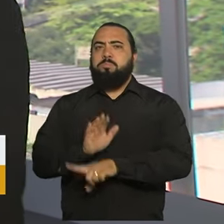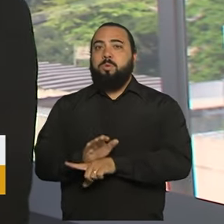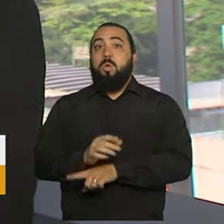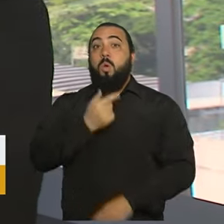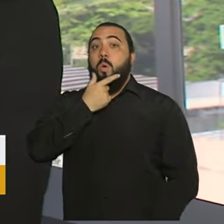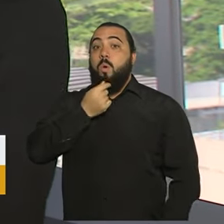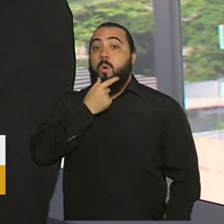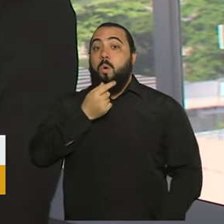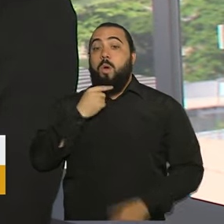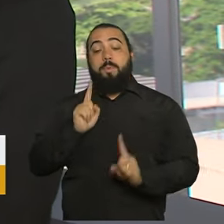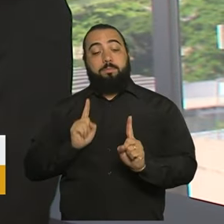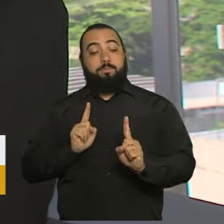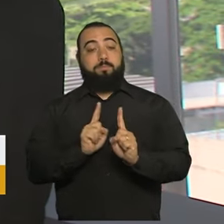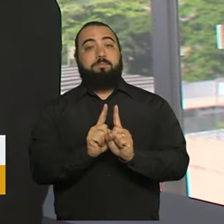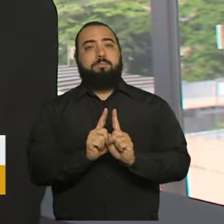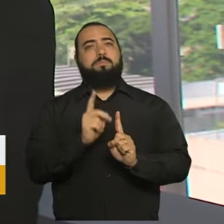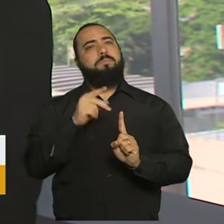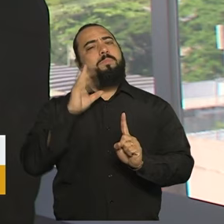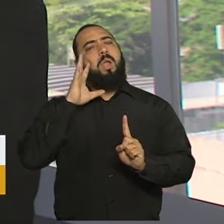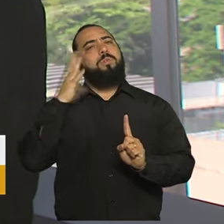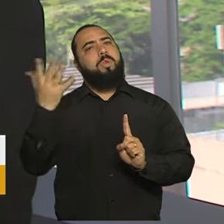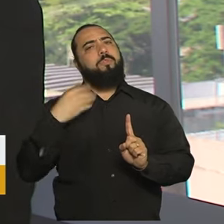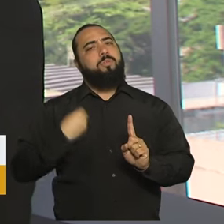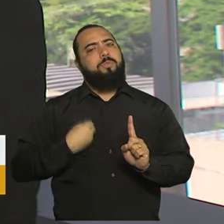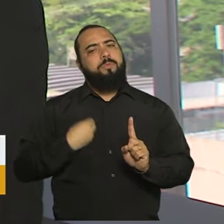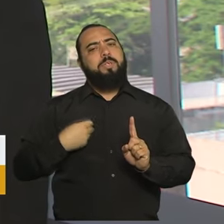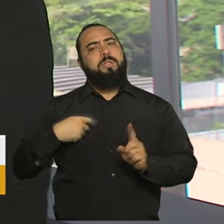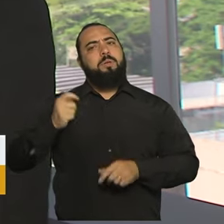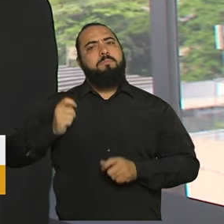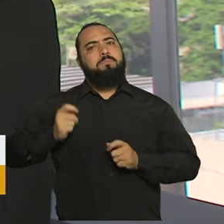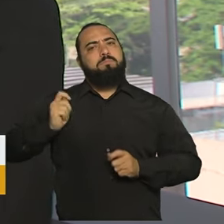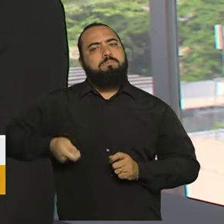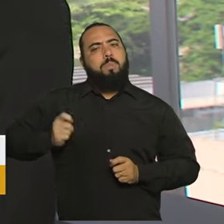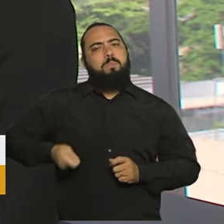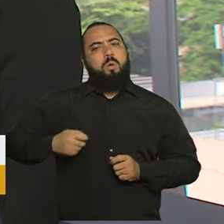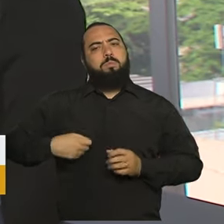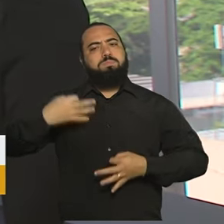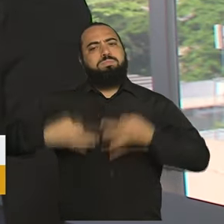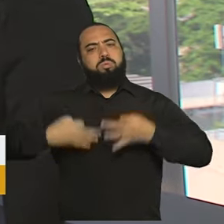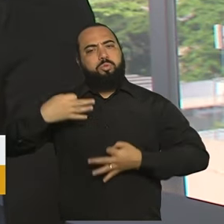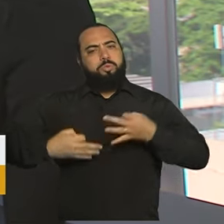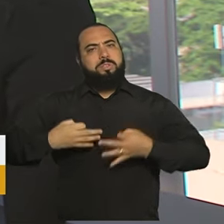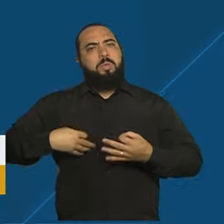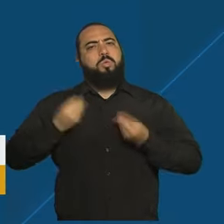aproximava das vítimas, oferecendo soluções para processos judiciais. Olha só.